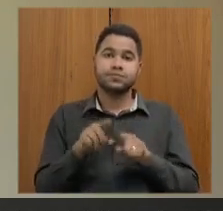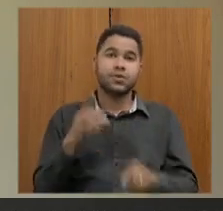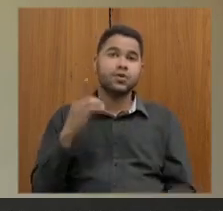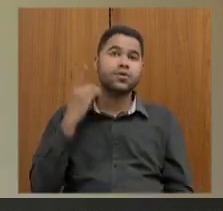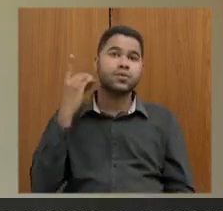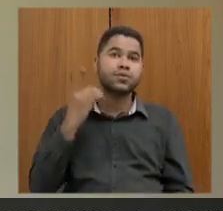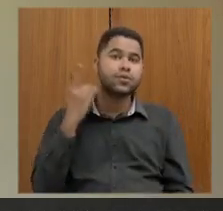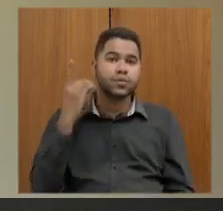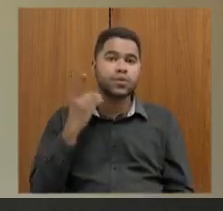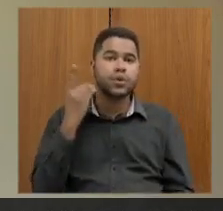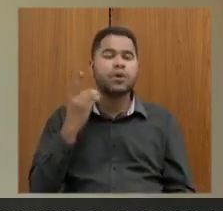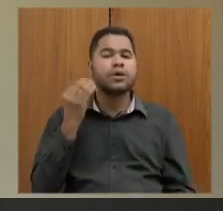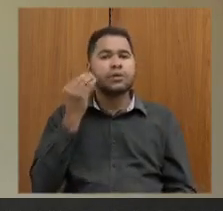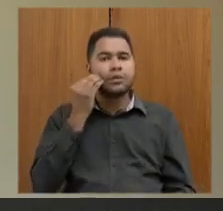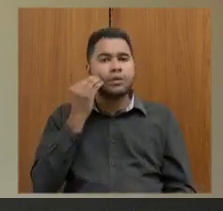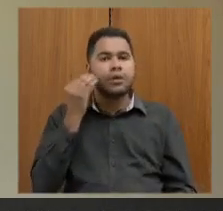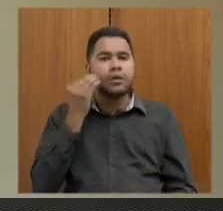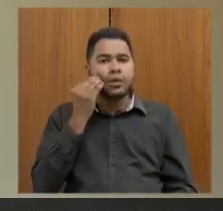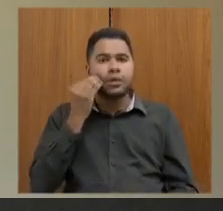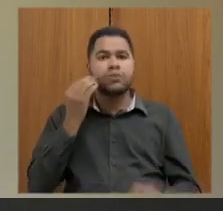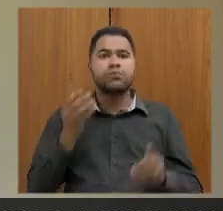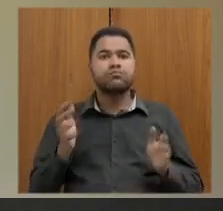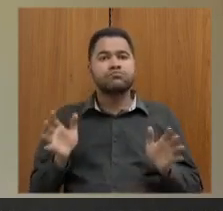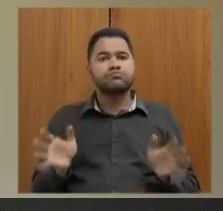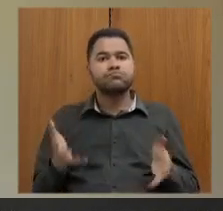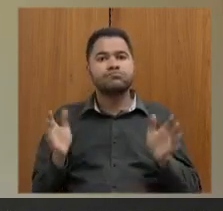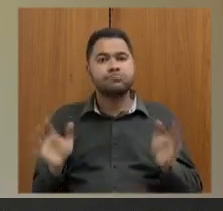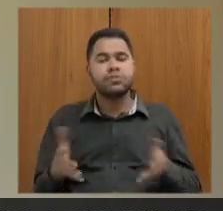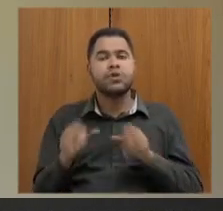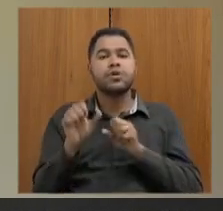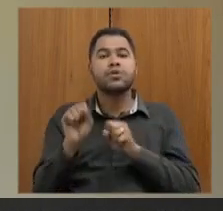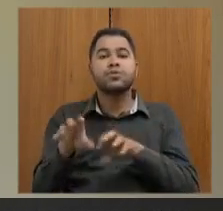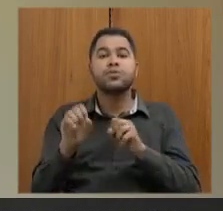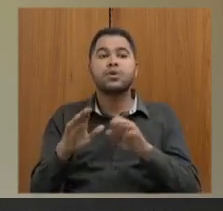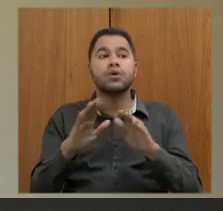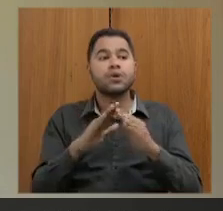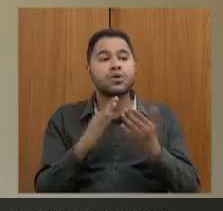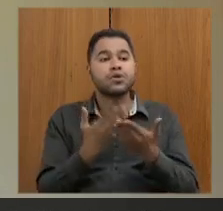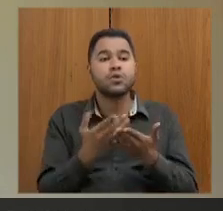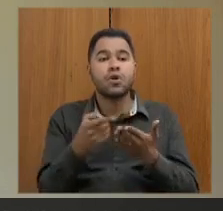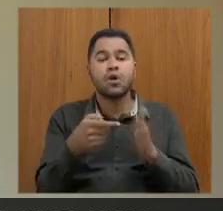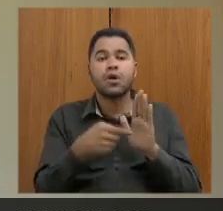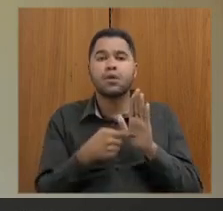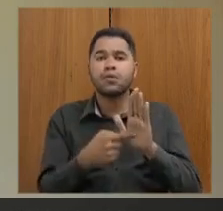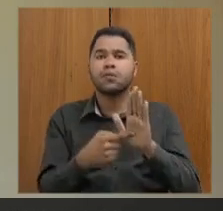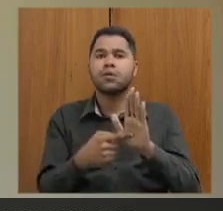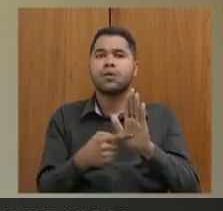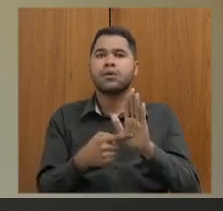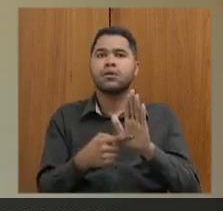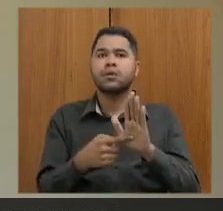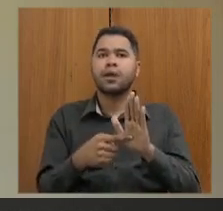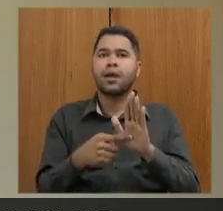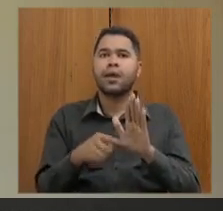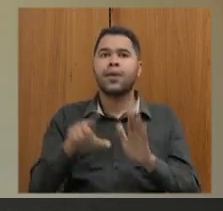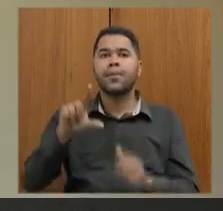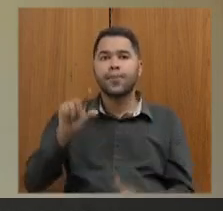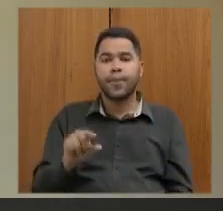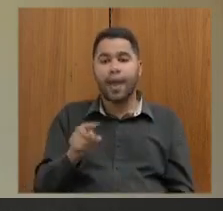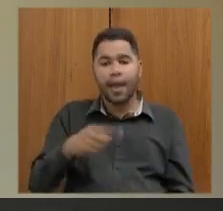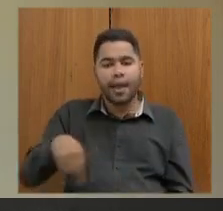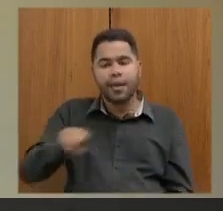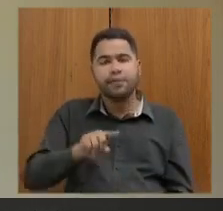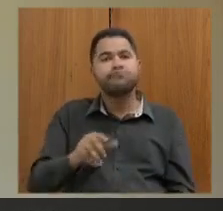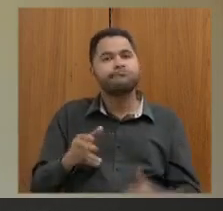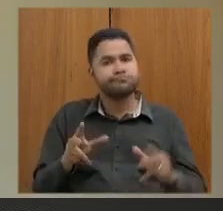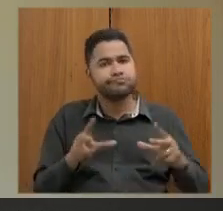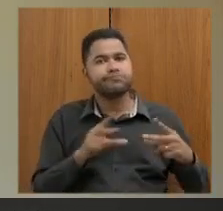eu procuro fazer os investimentos em educação justamente nas escolas que apresentam o menor e deve porque essas são as escolas